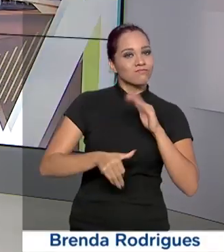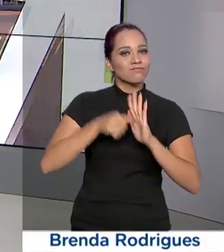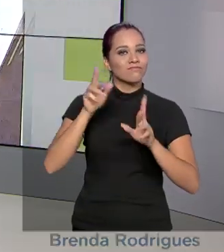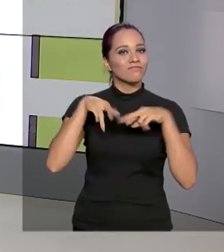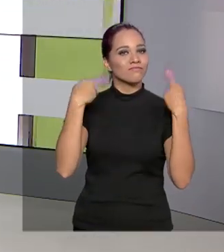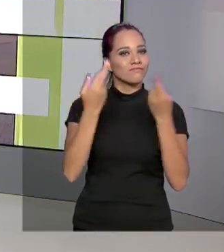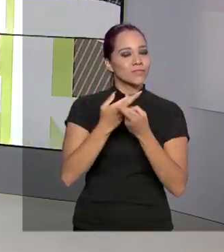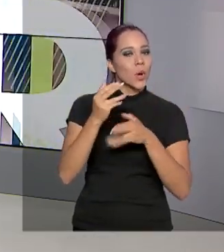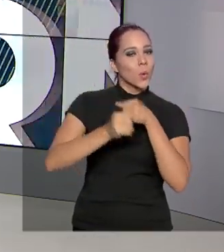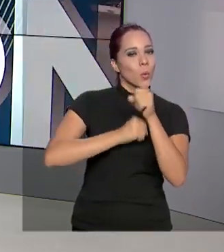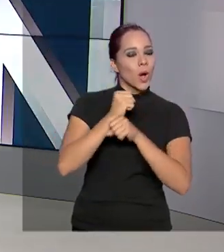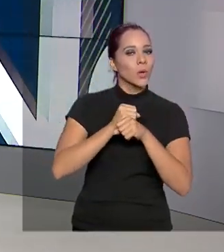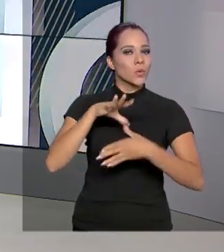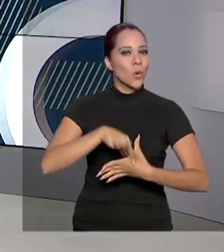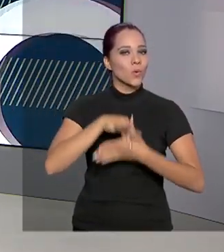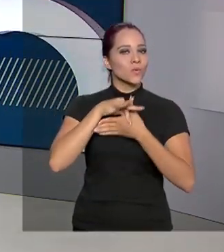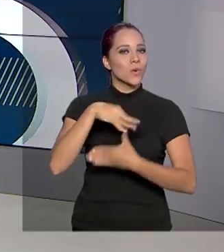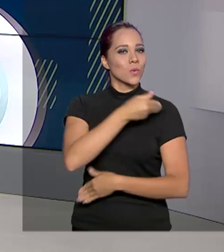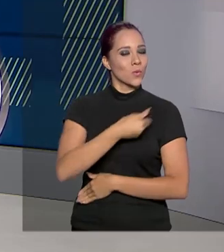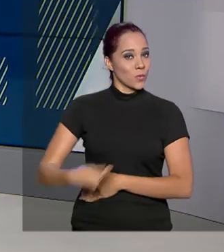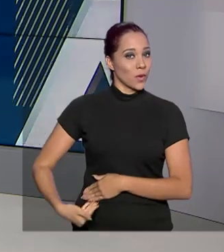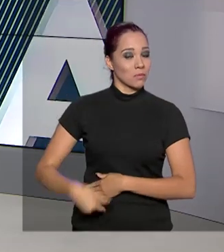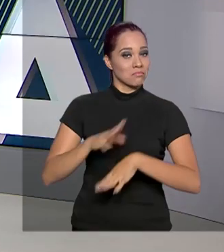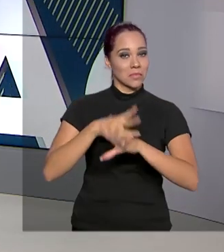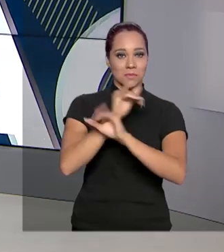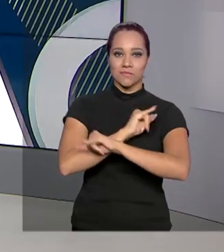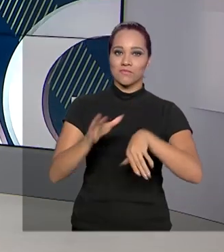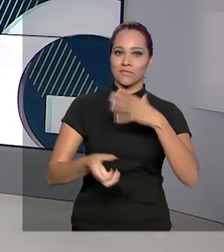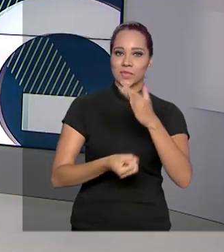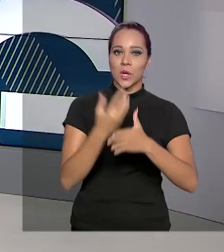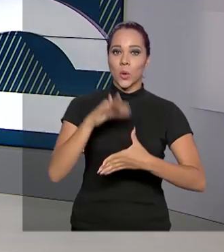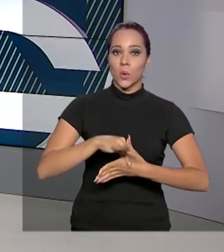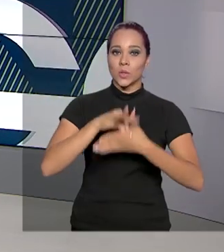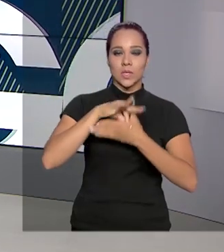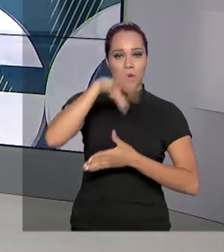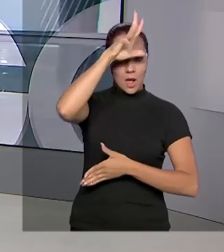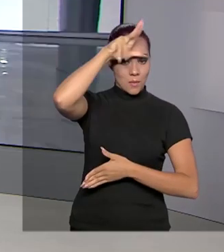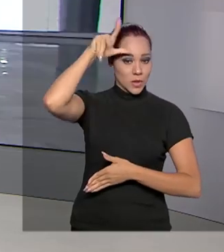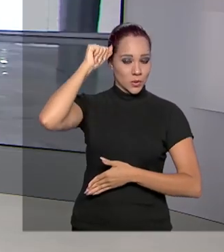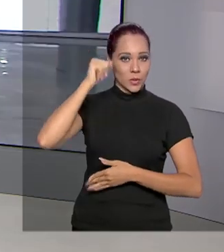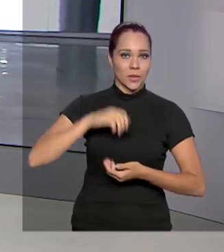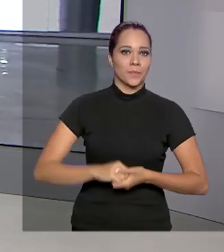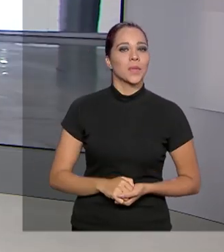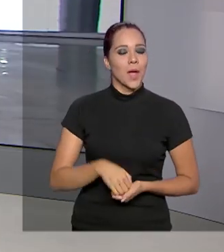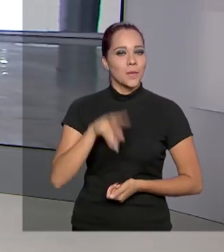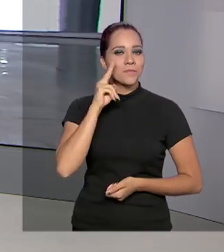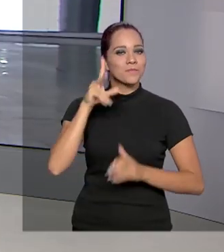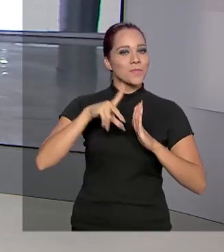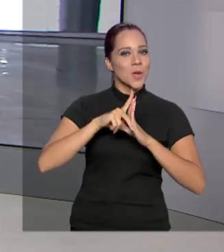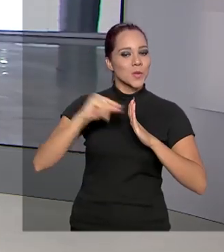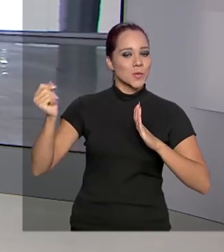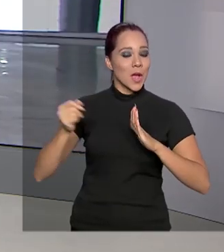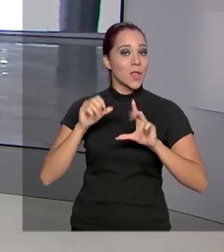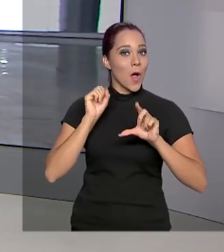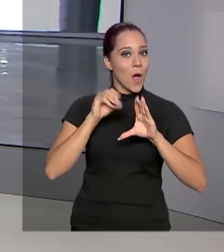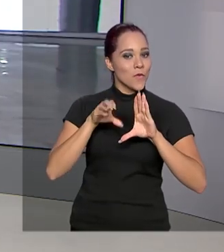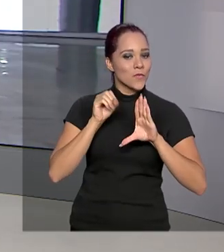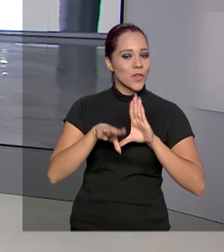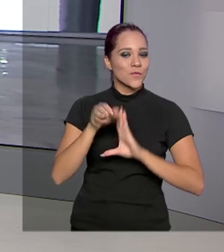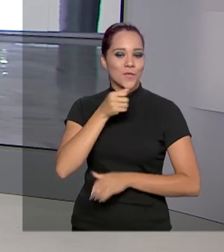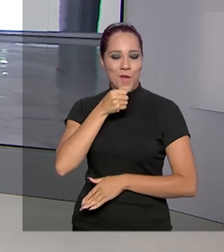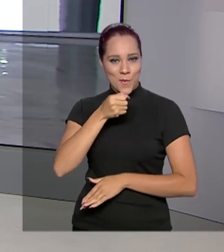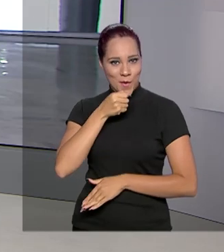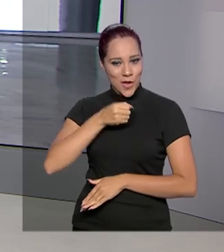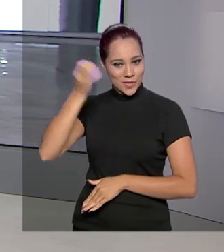reunião do ano do Conselho de Governo e anunciou a criação do Conselho da Amazônia. Ao vivo do Palácio do Planalto, a repórter Márcia